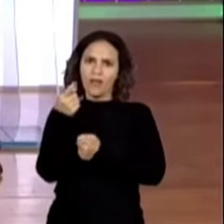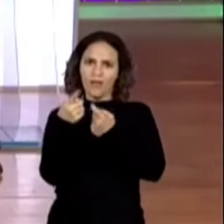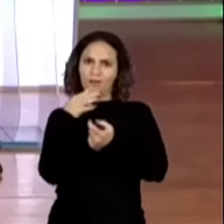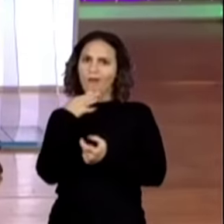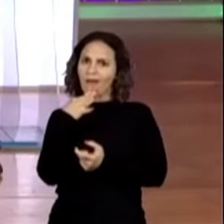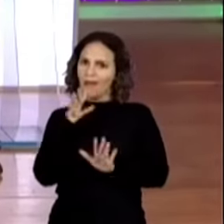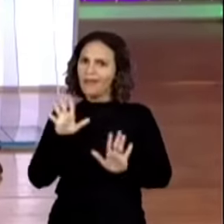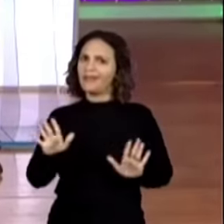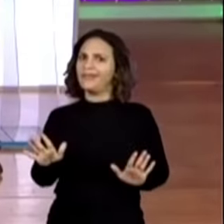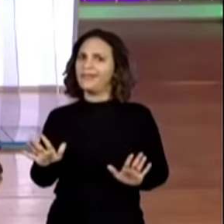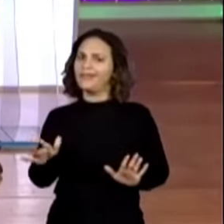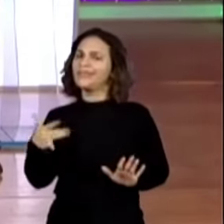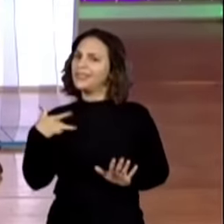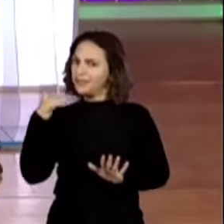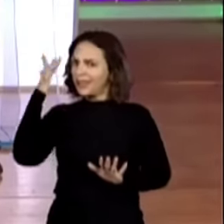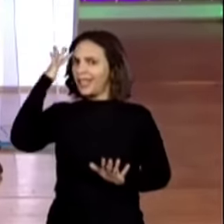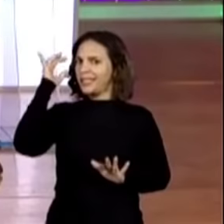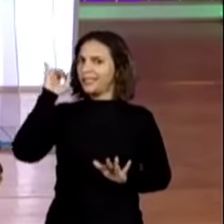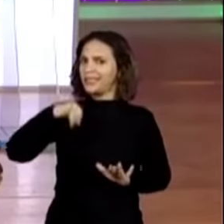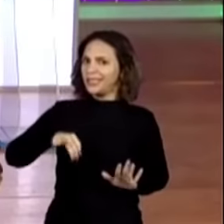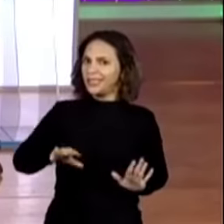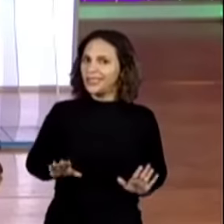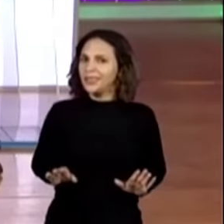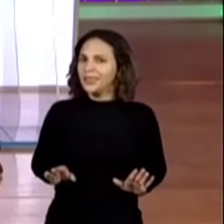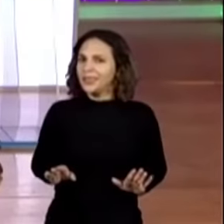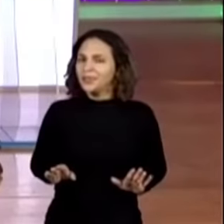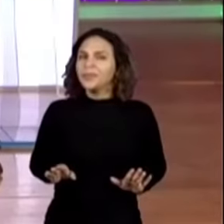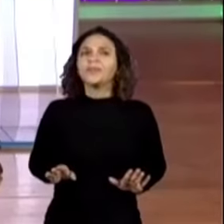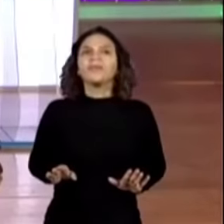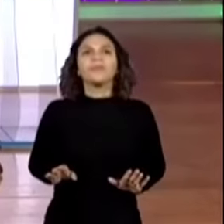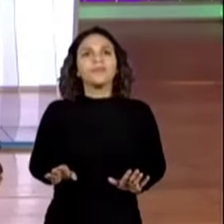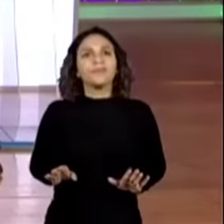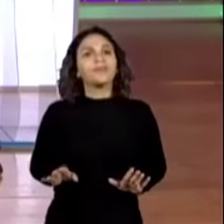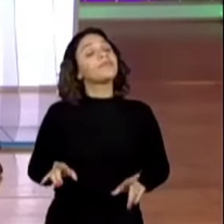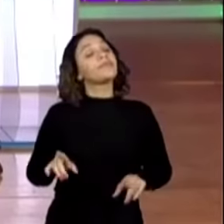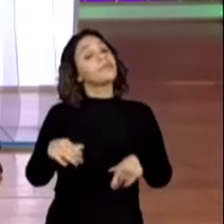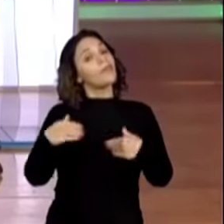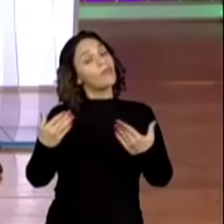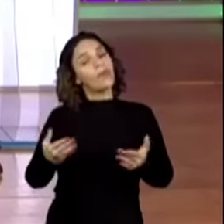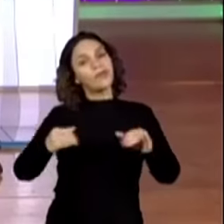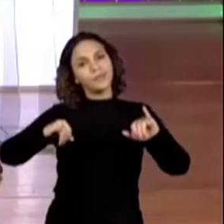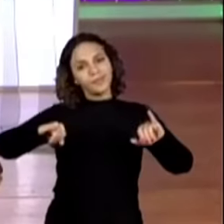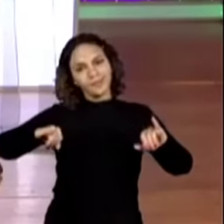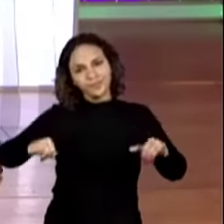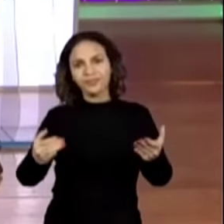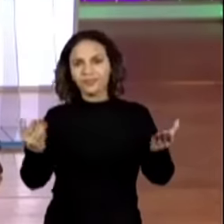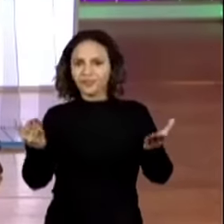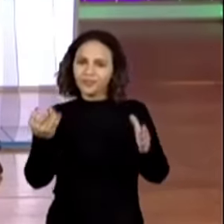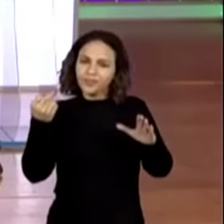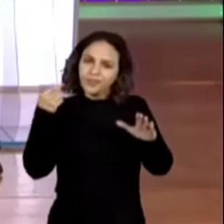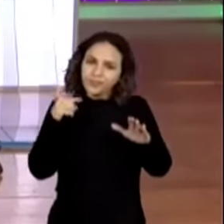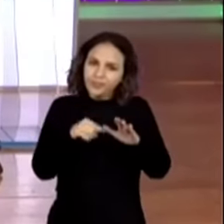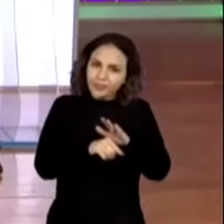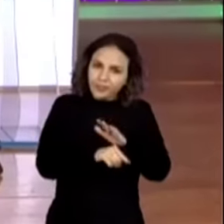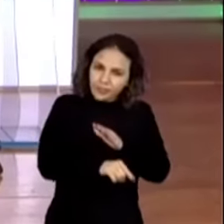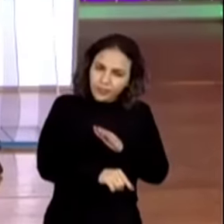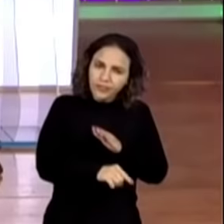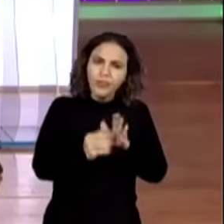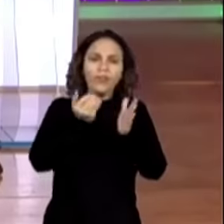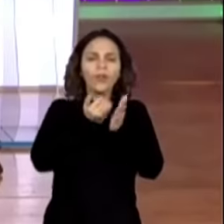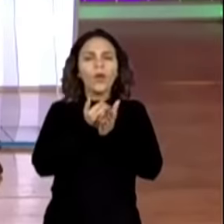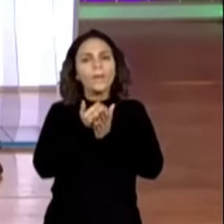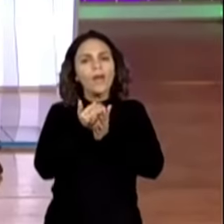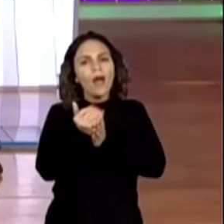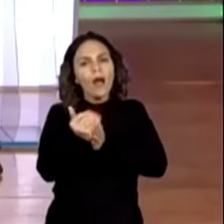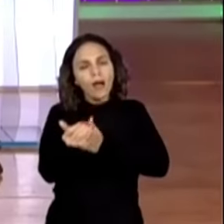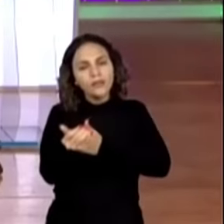acredito que vocês já conheçam alguns contos. E nós vamos nos aprofundar e começar a